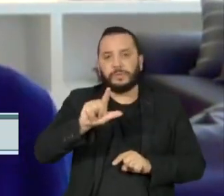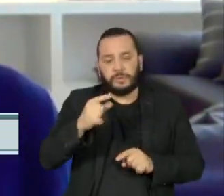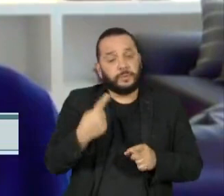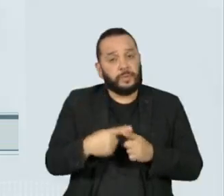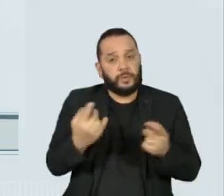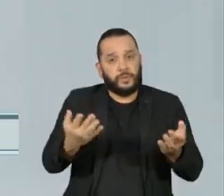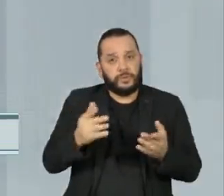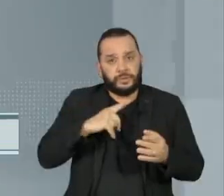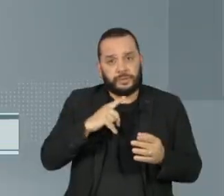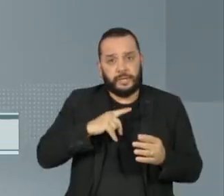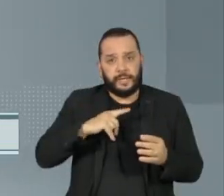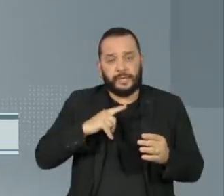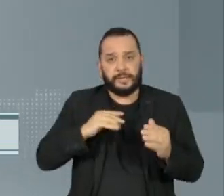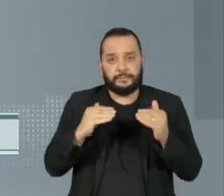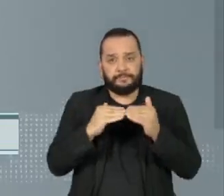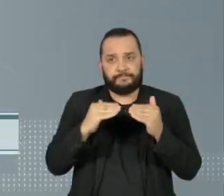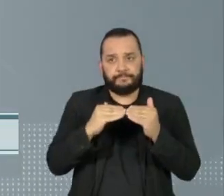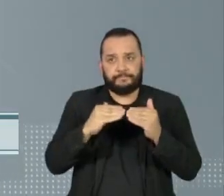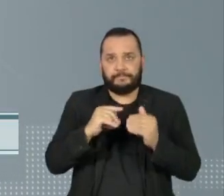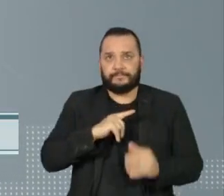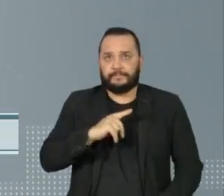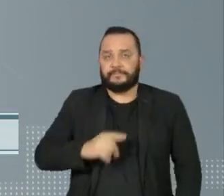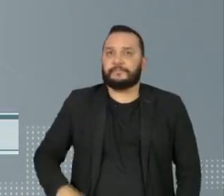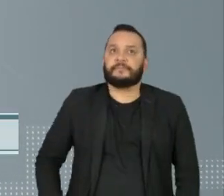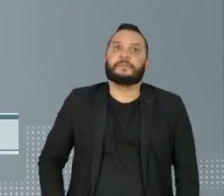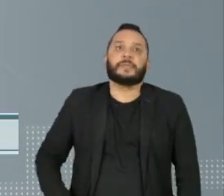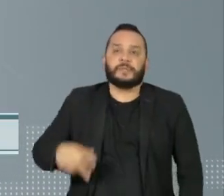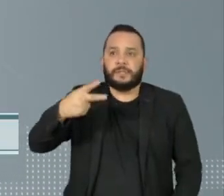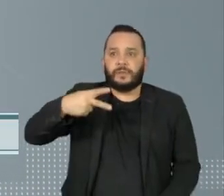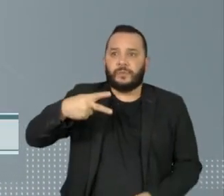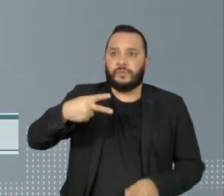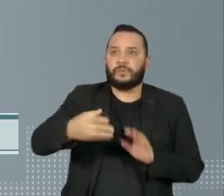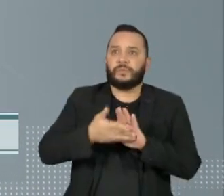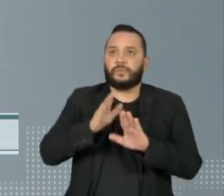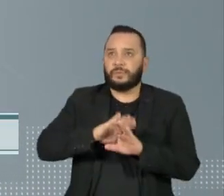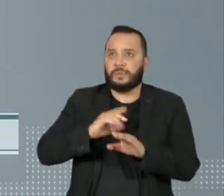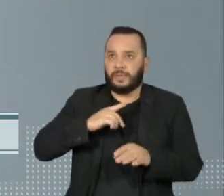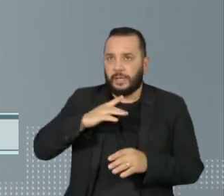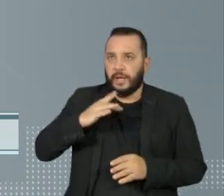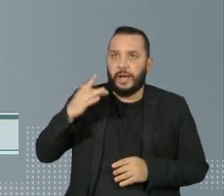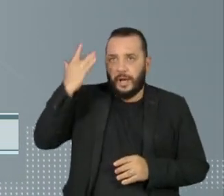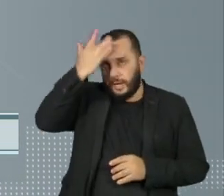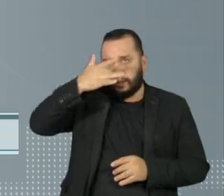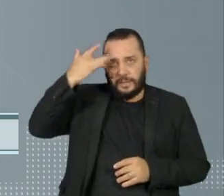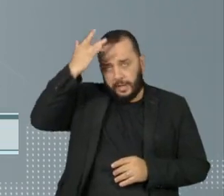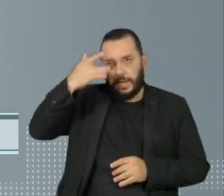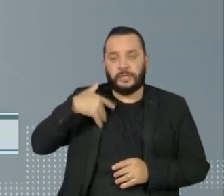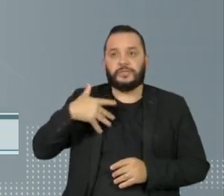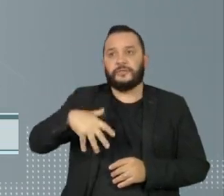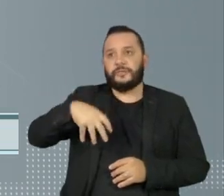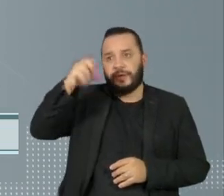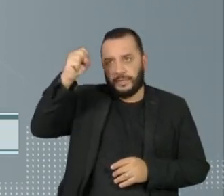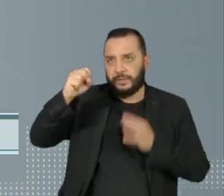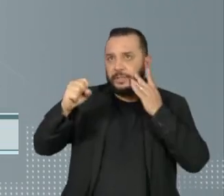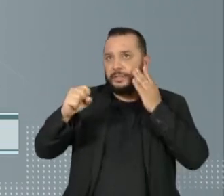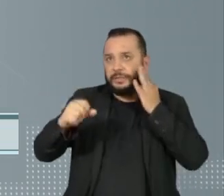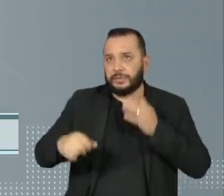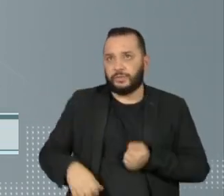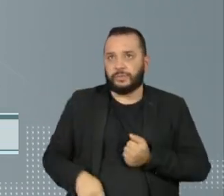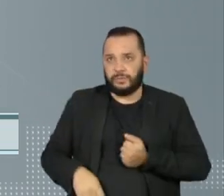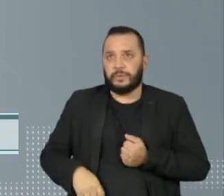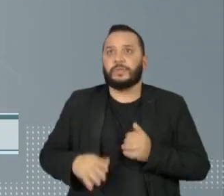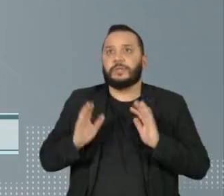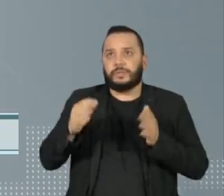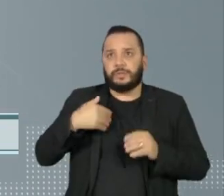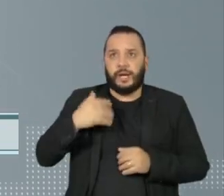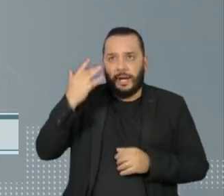dois candidatos. Três cenários de segundo turno foram pesquisados. Haddad venceria Tarcísio por seis pontos. Na disputa com o governador,